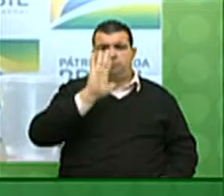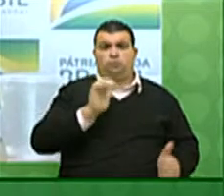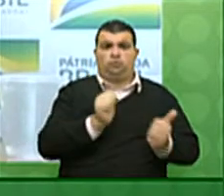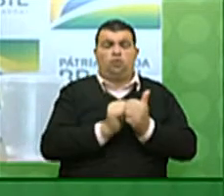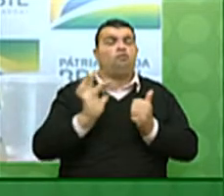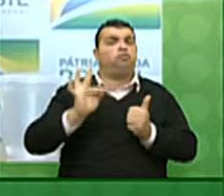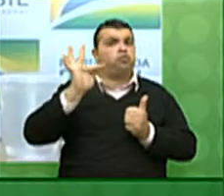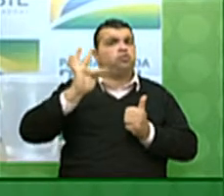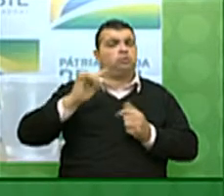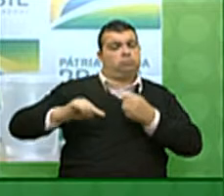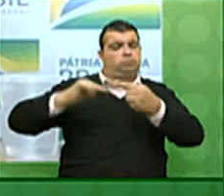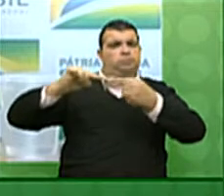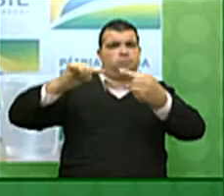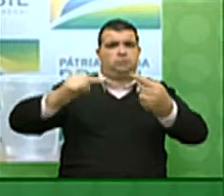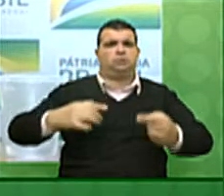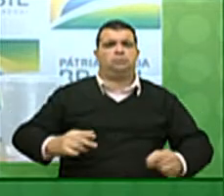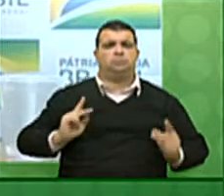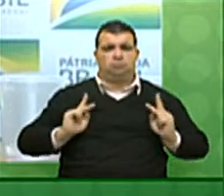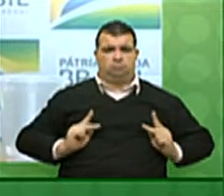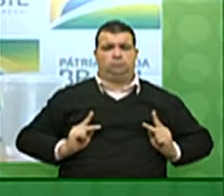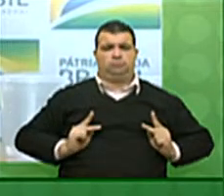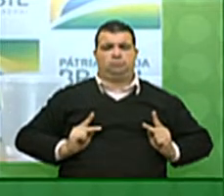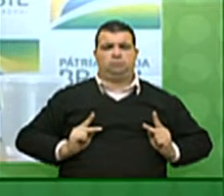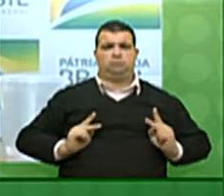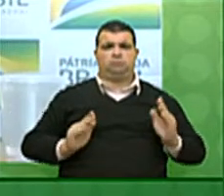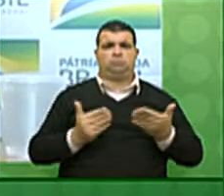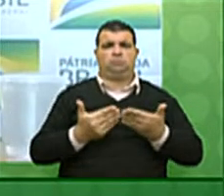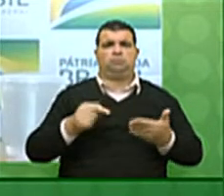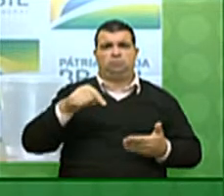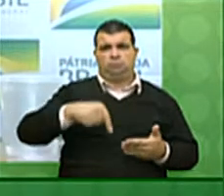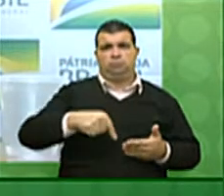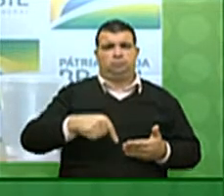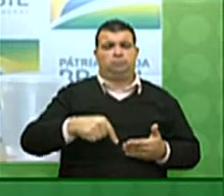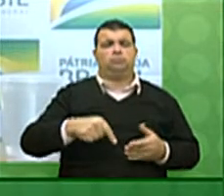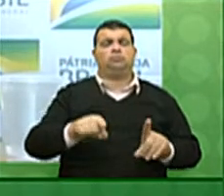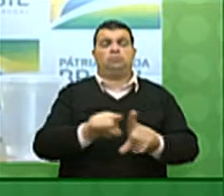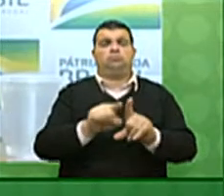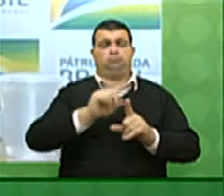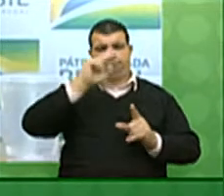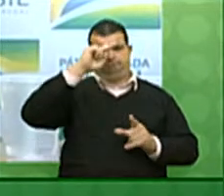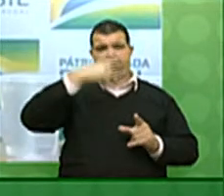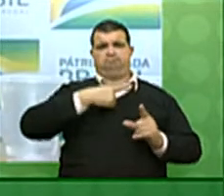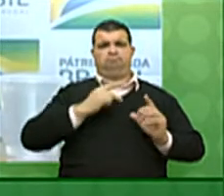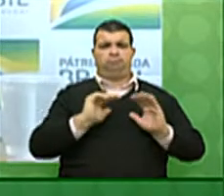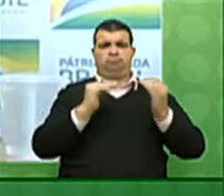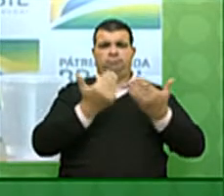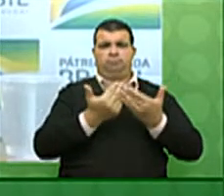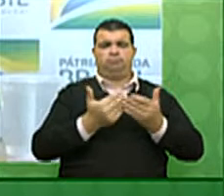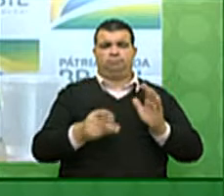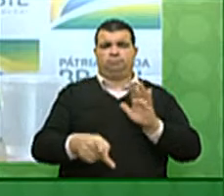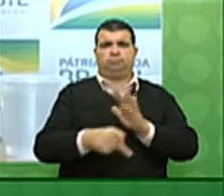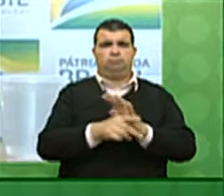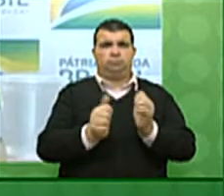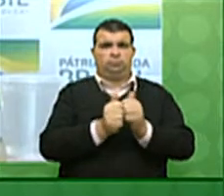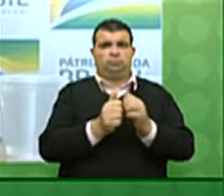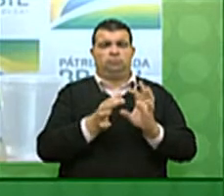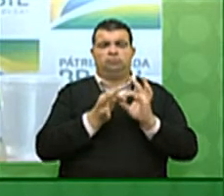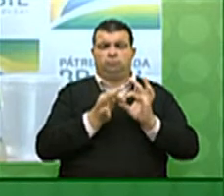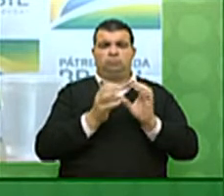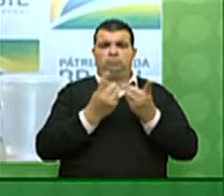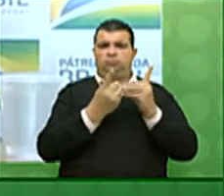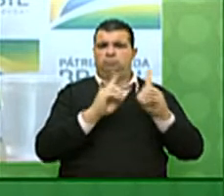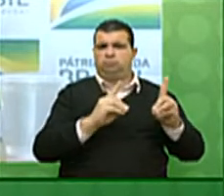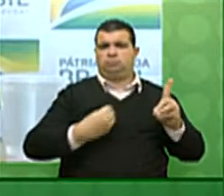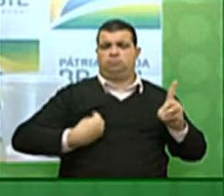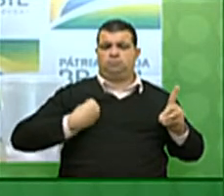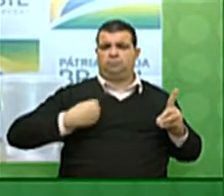gerações futuras. O nosso parlamento, um parlamento independente, que faz parte da saudável democracia